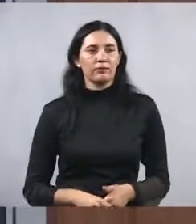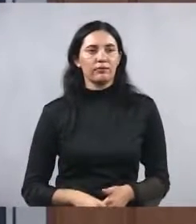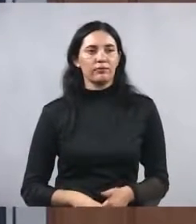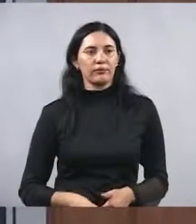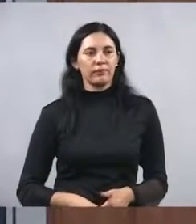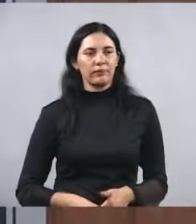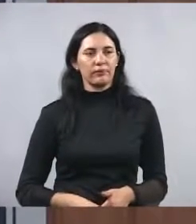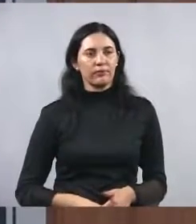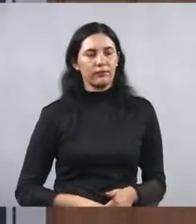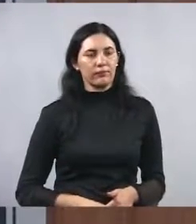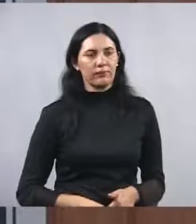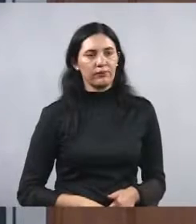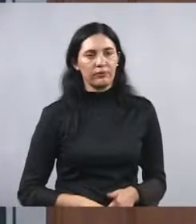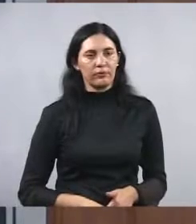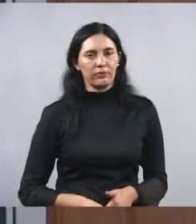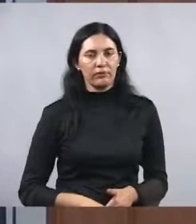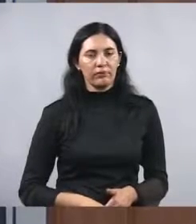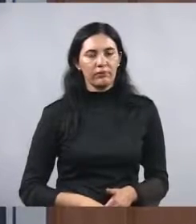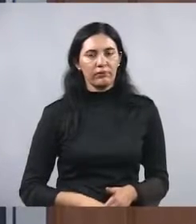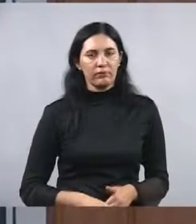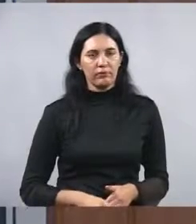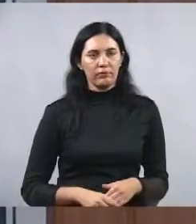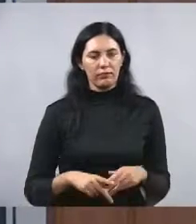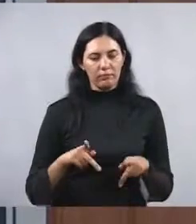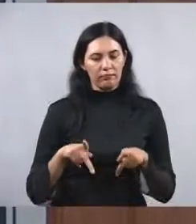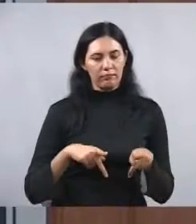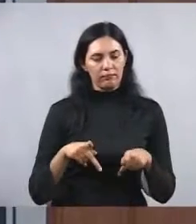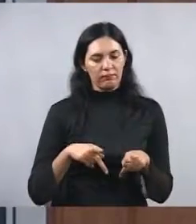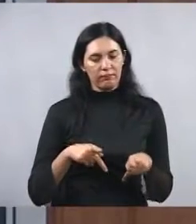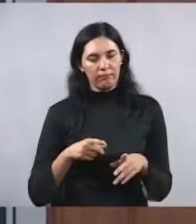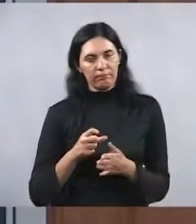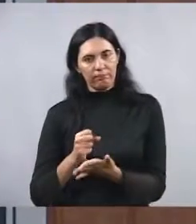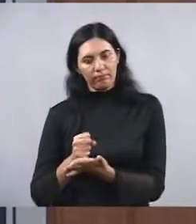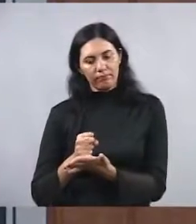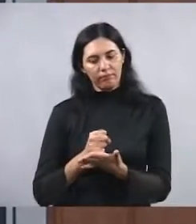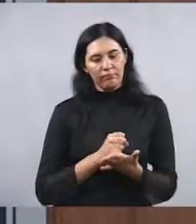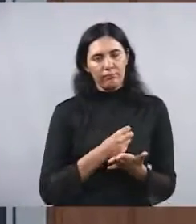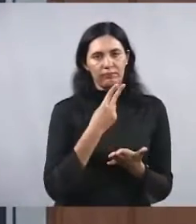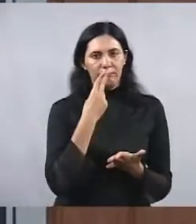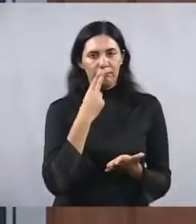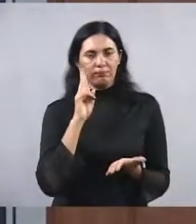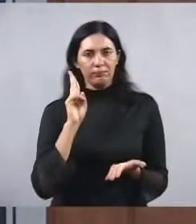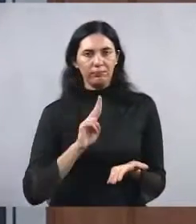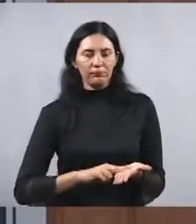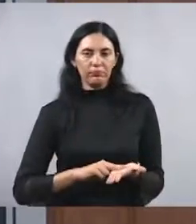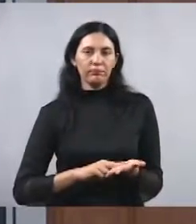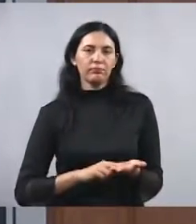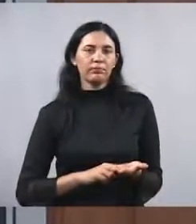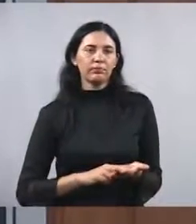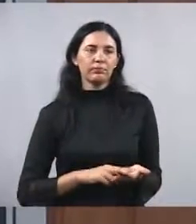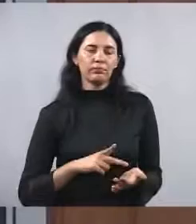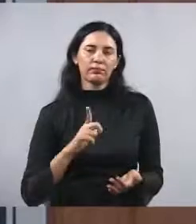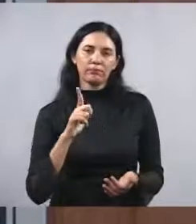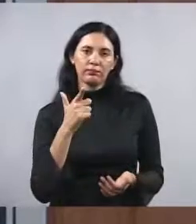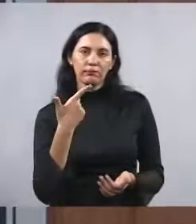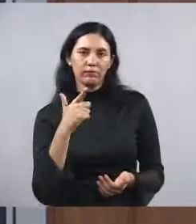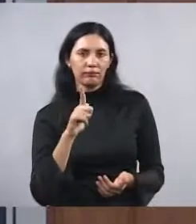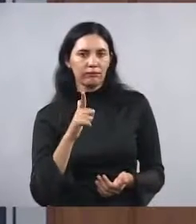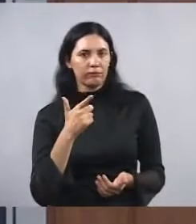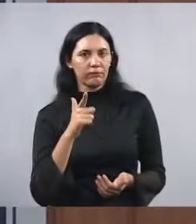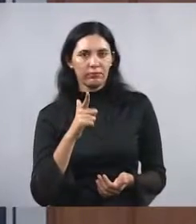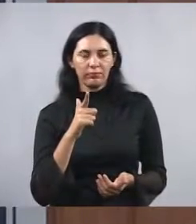as pessoas que me encaminharam esta carta é que não haveria